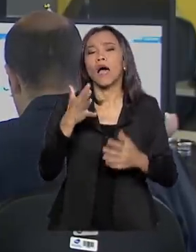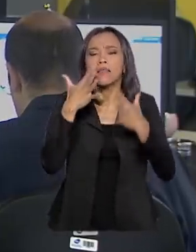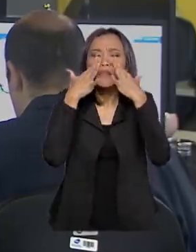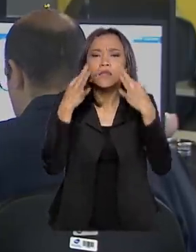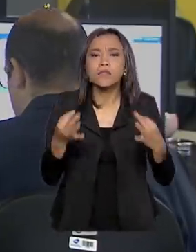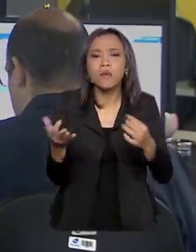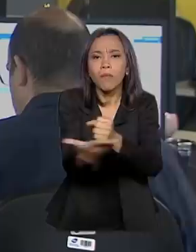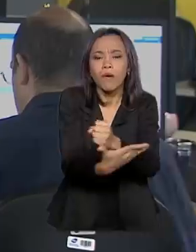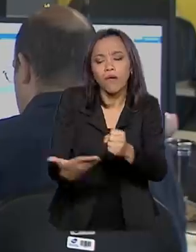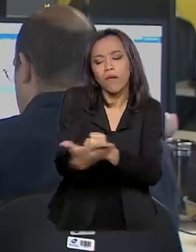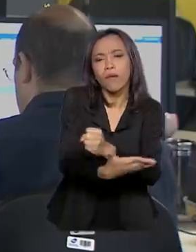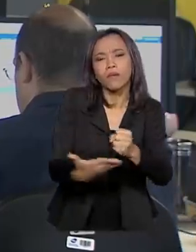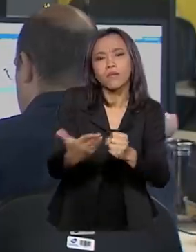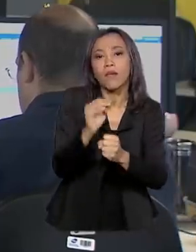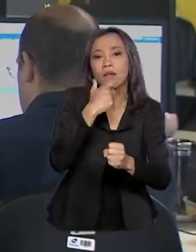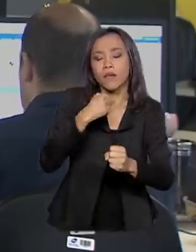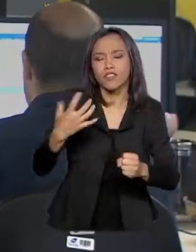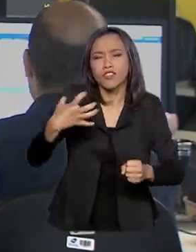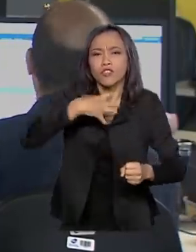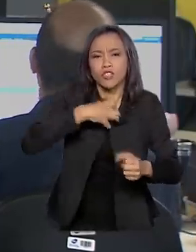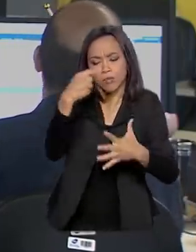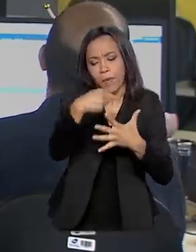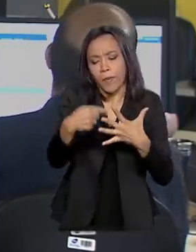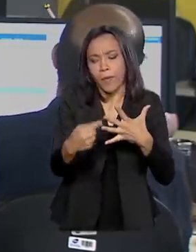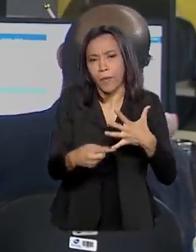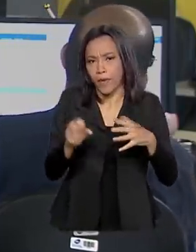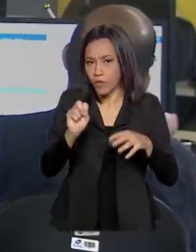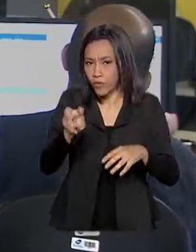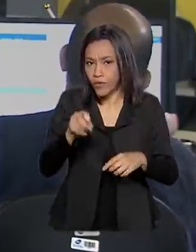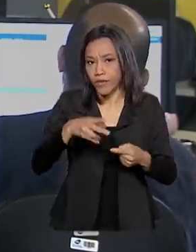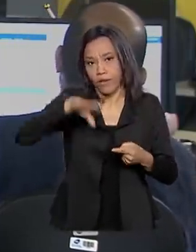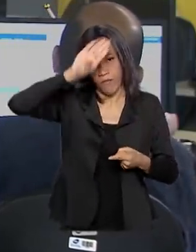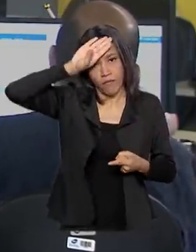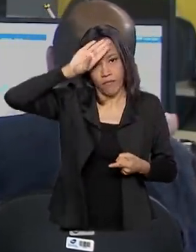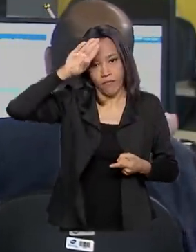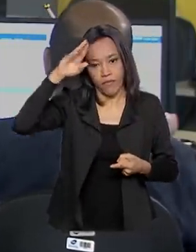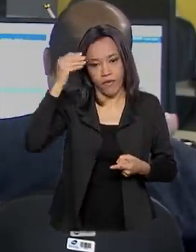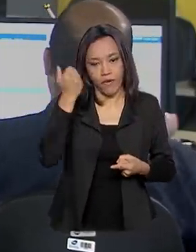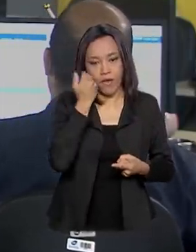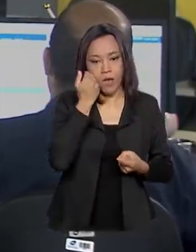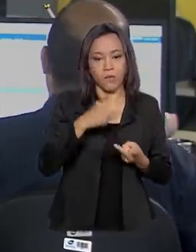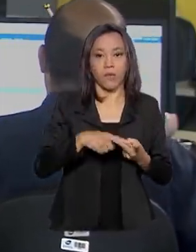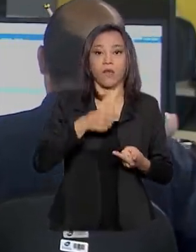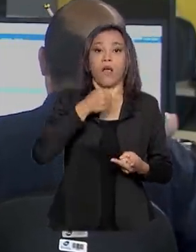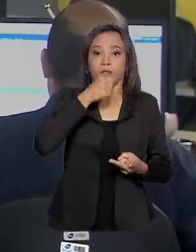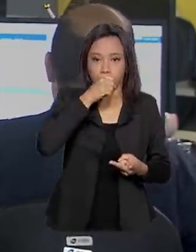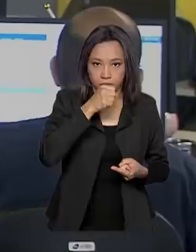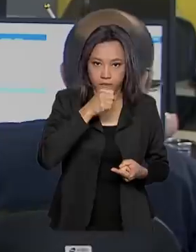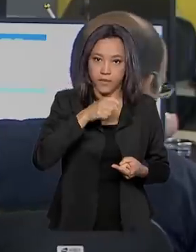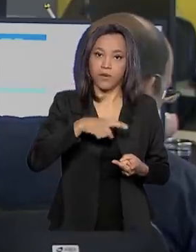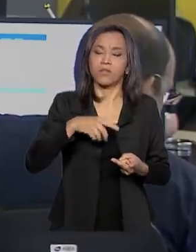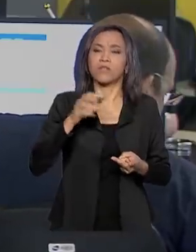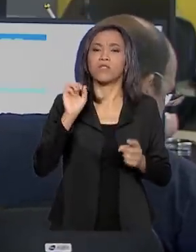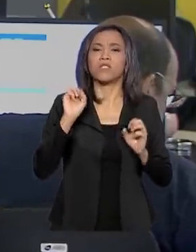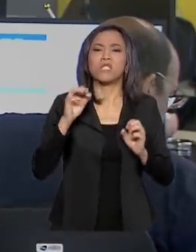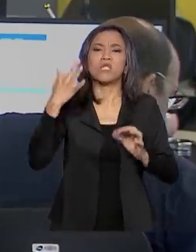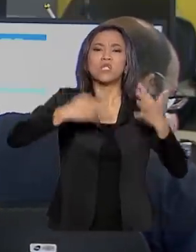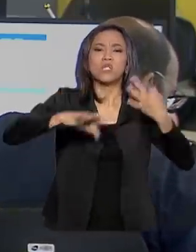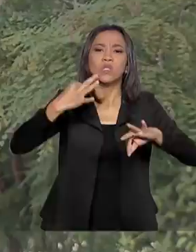primária quem apresentar os sintomas iniciais do vírus, como febre baixa, tosse, dor de garganta e coreza.